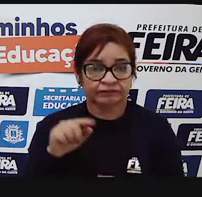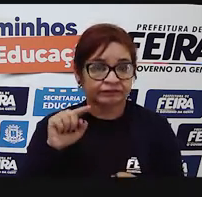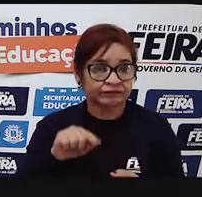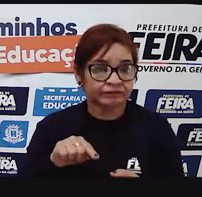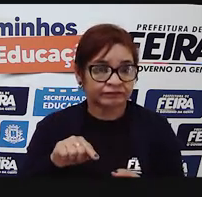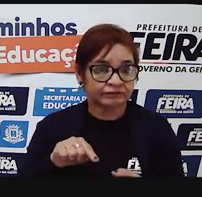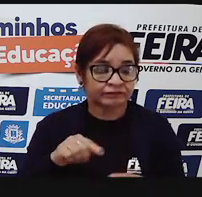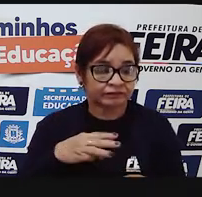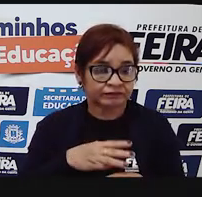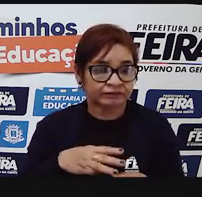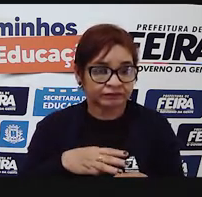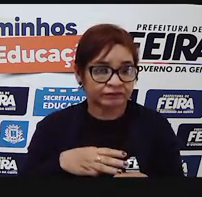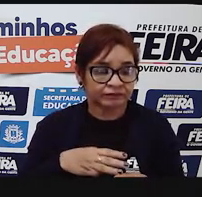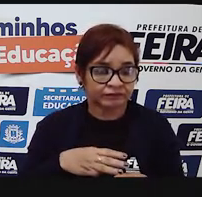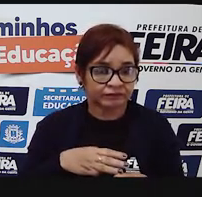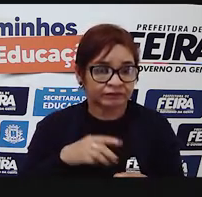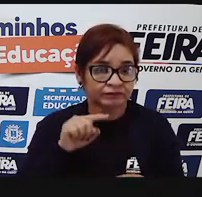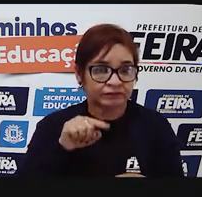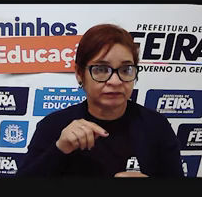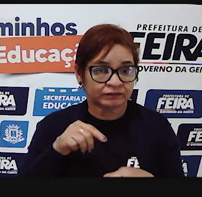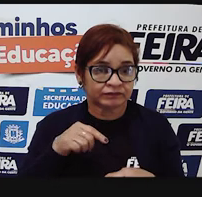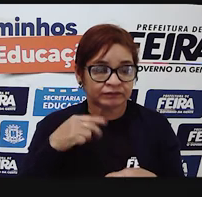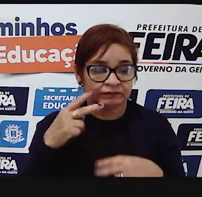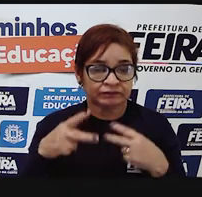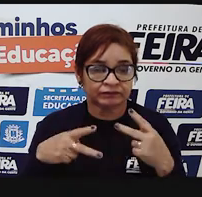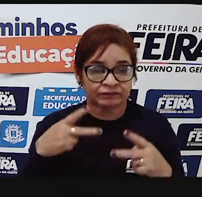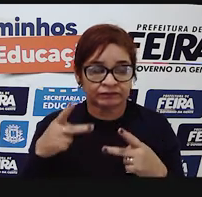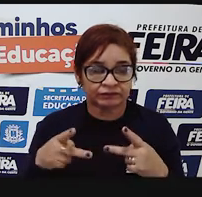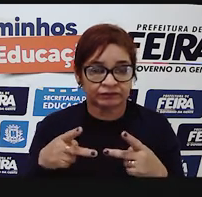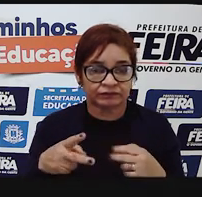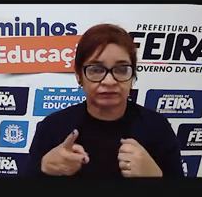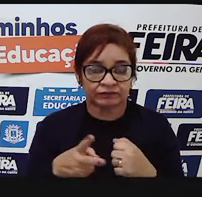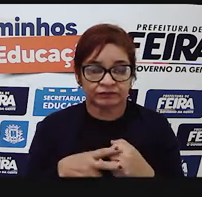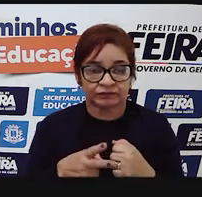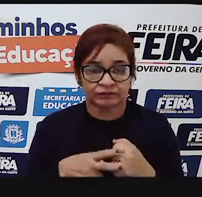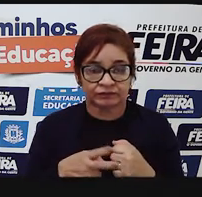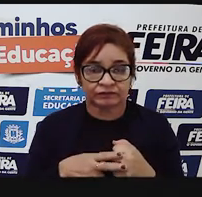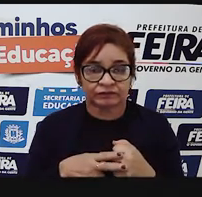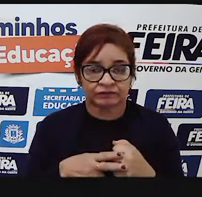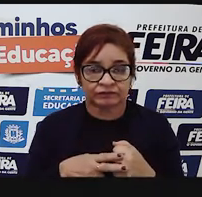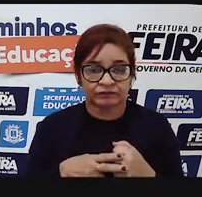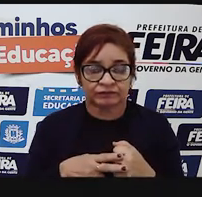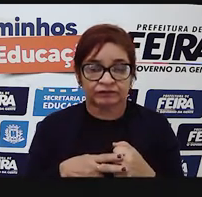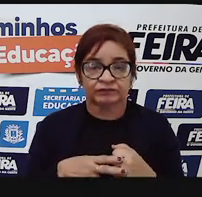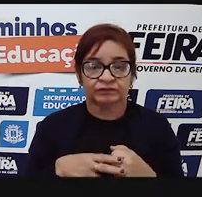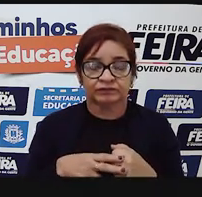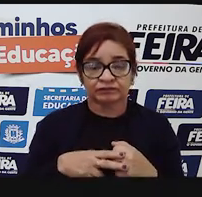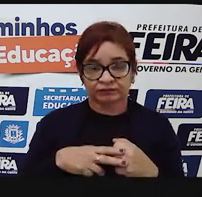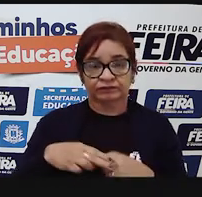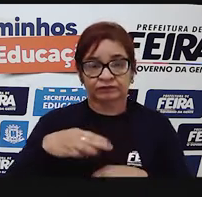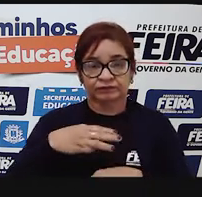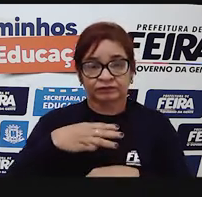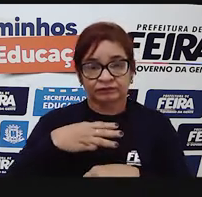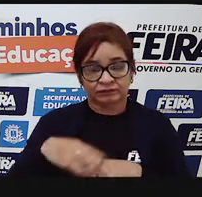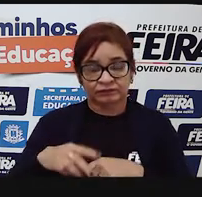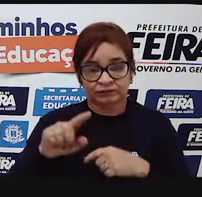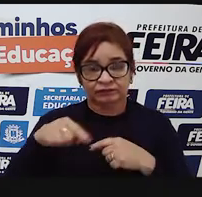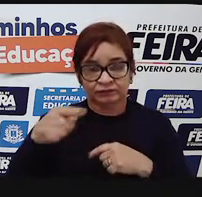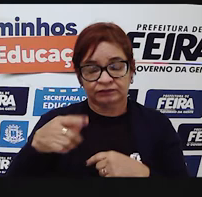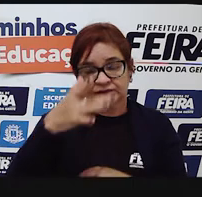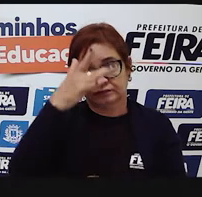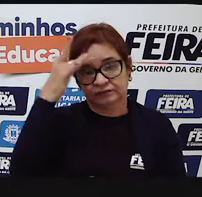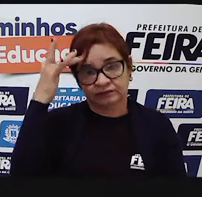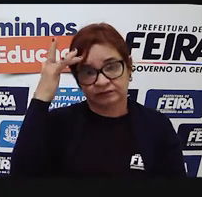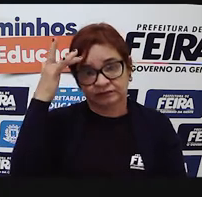enviada pelo WhatsApp, você está utilizando a linguagem verbal falada para transmitir uma mensagem para outra pessoa.